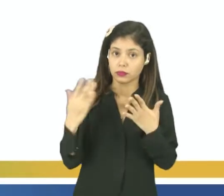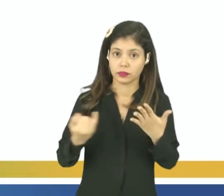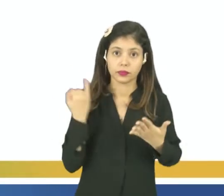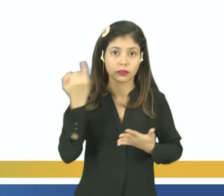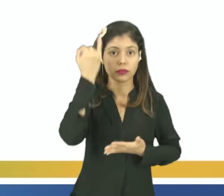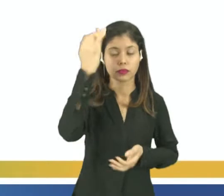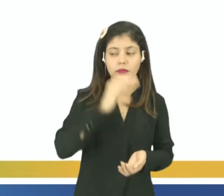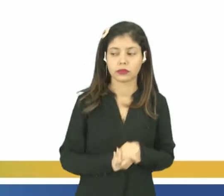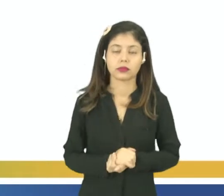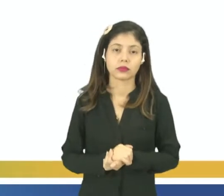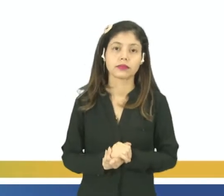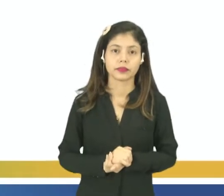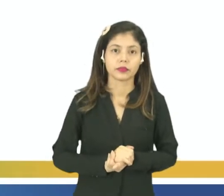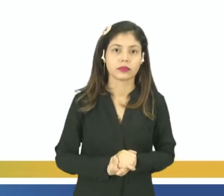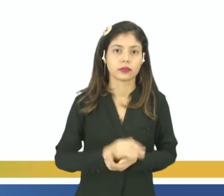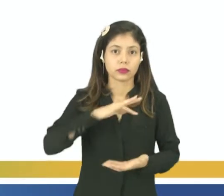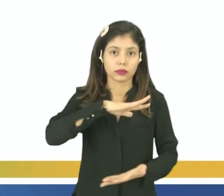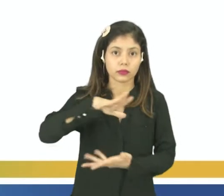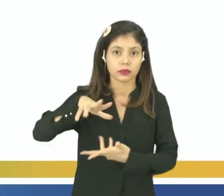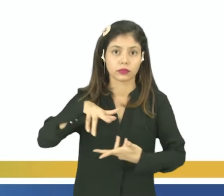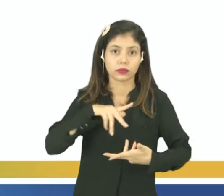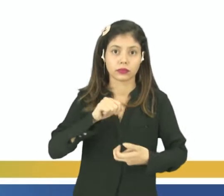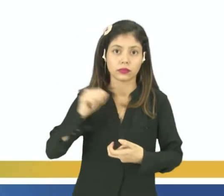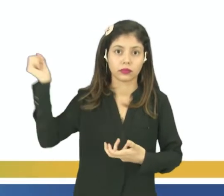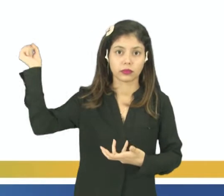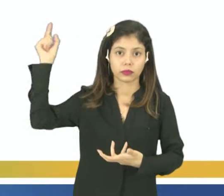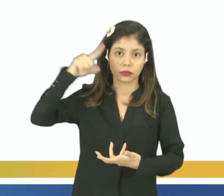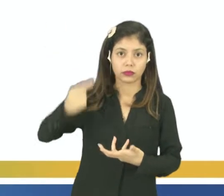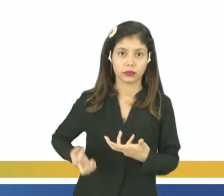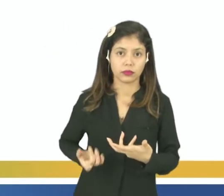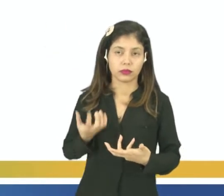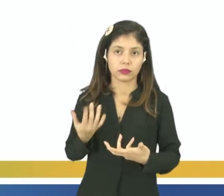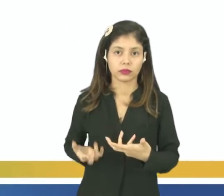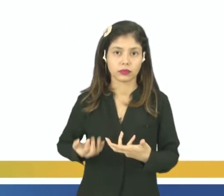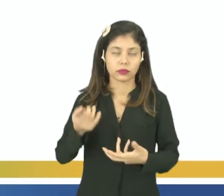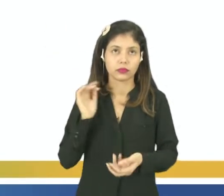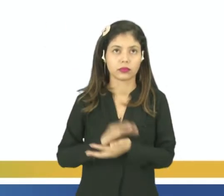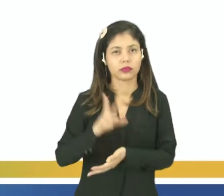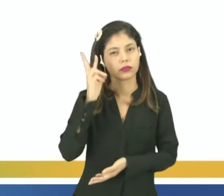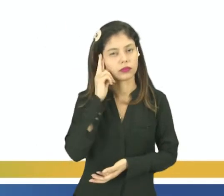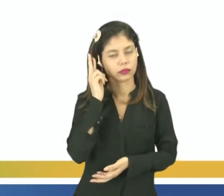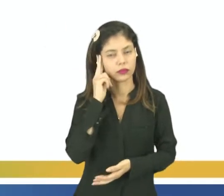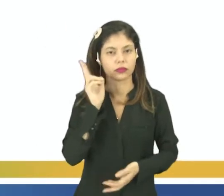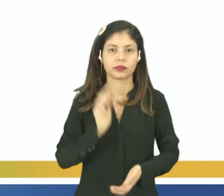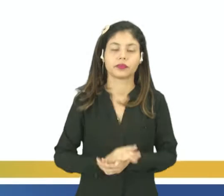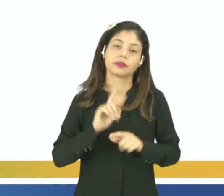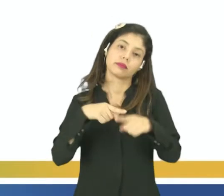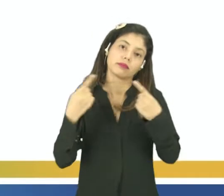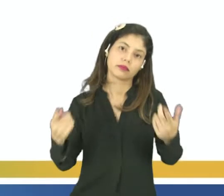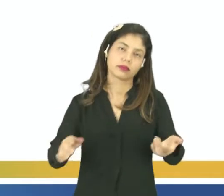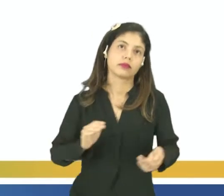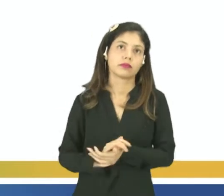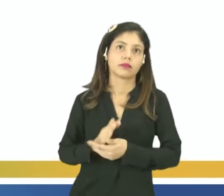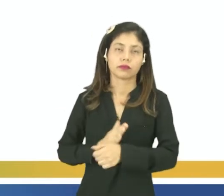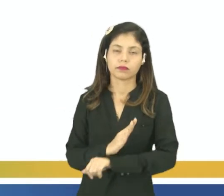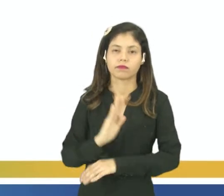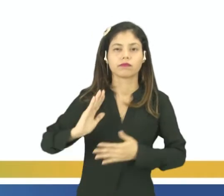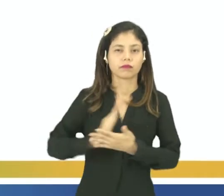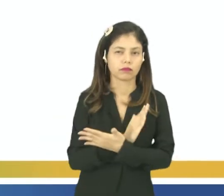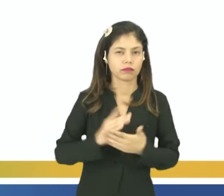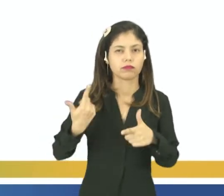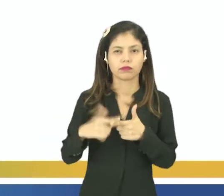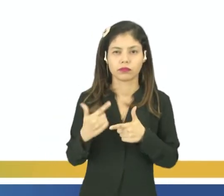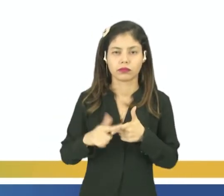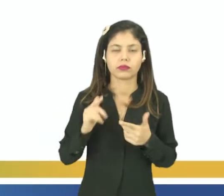importância do efeito estufa, que é um efeito que deveria ocorrer naturalmente, mas que ele está passando por alguns